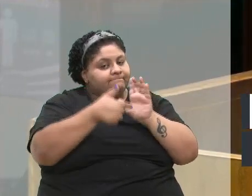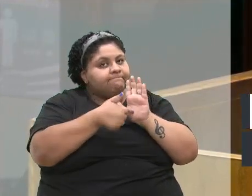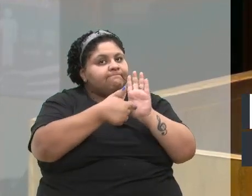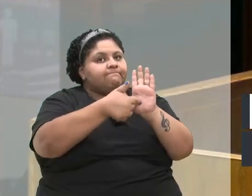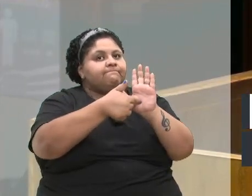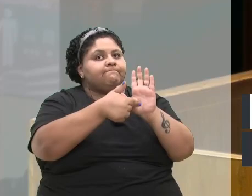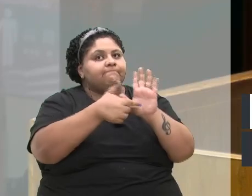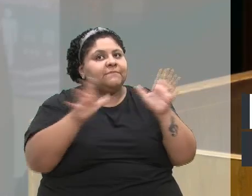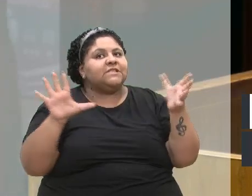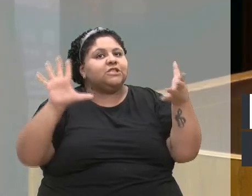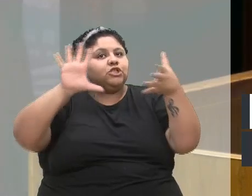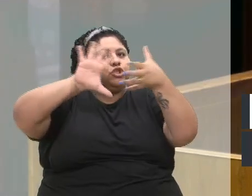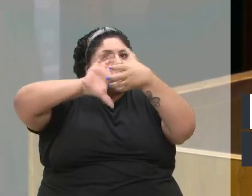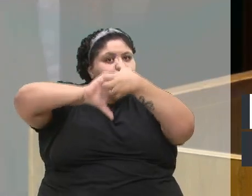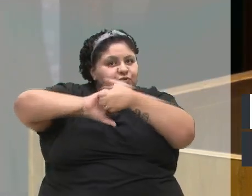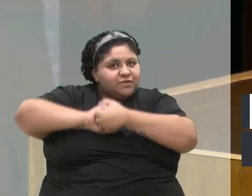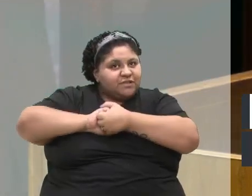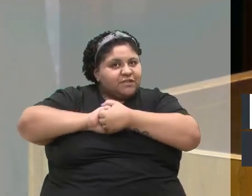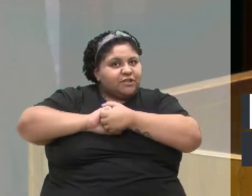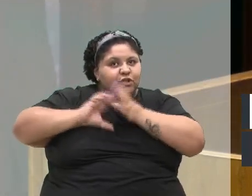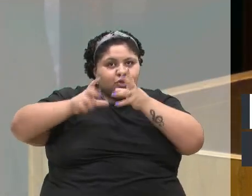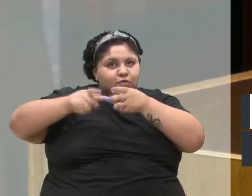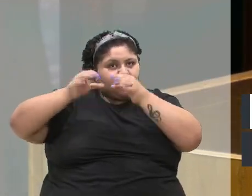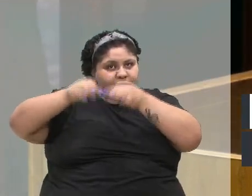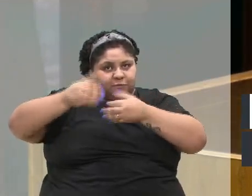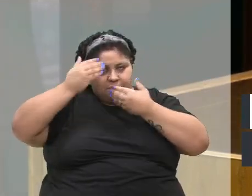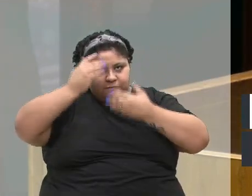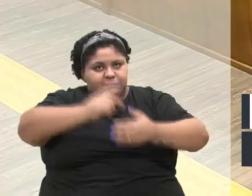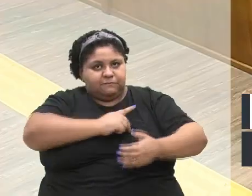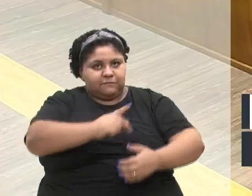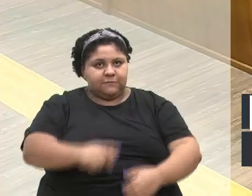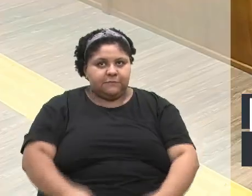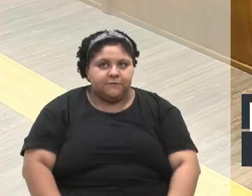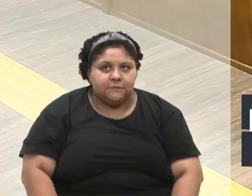se a gente se dá as mãos as coisas acontecem. Obrigado, senhora presidente. Obrigado.